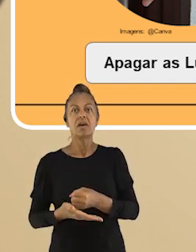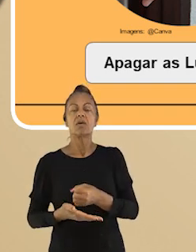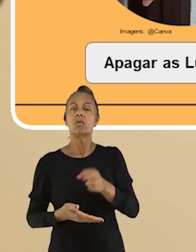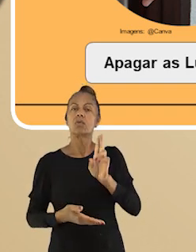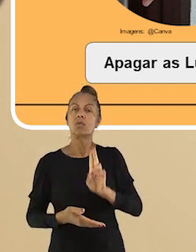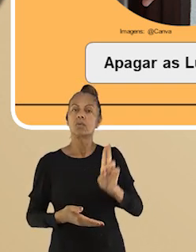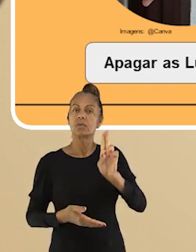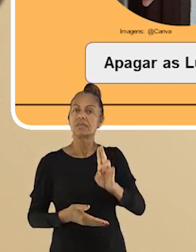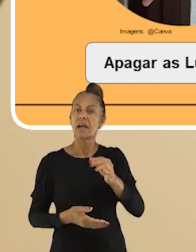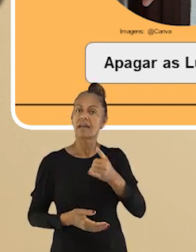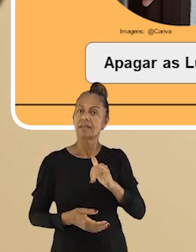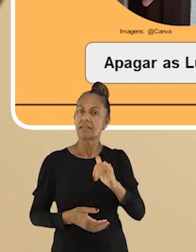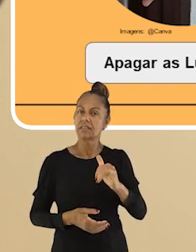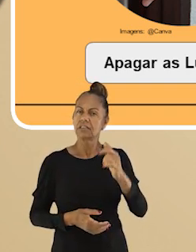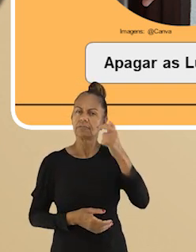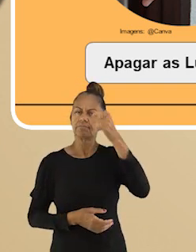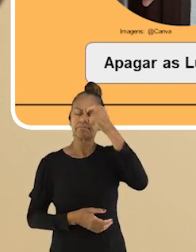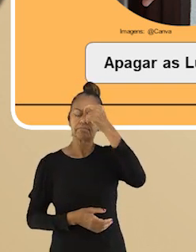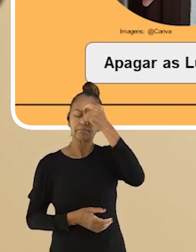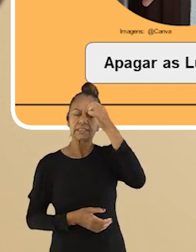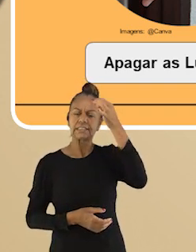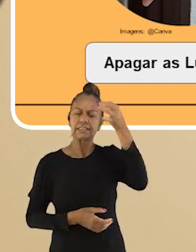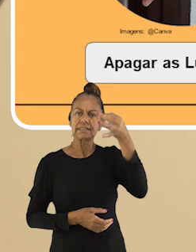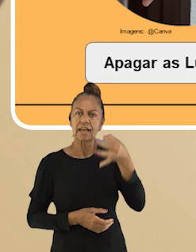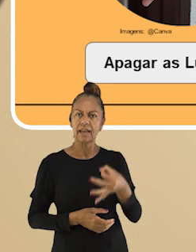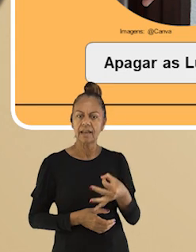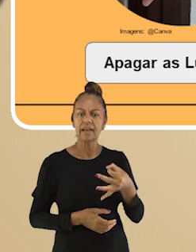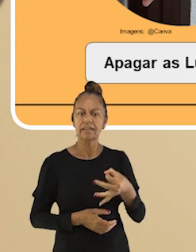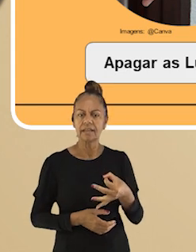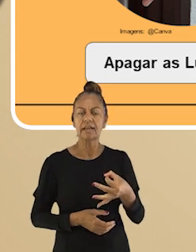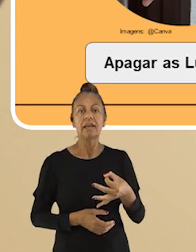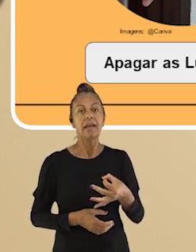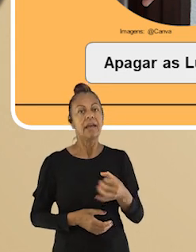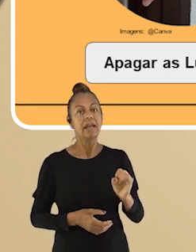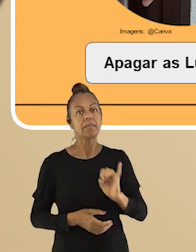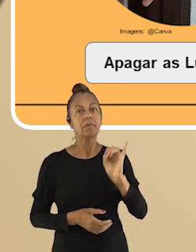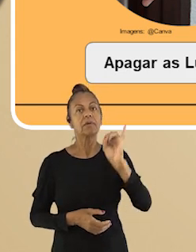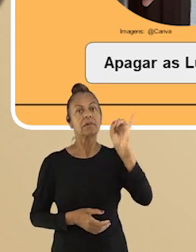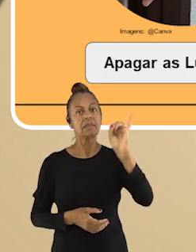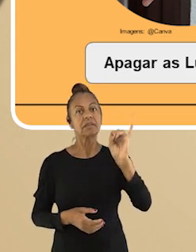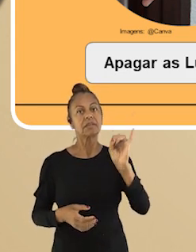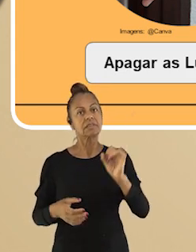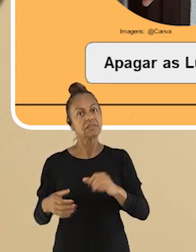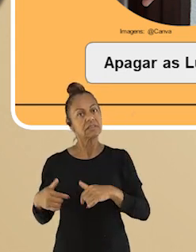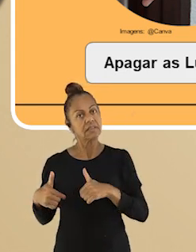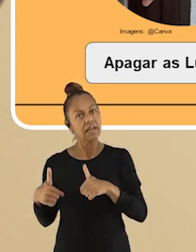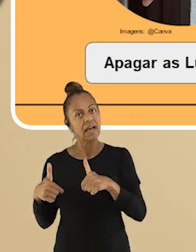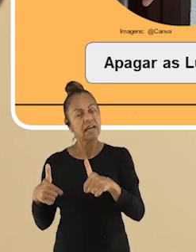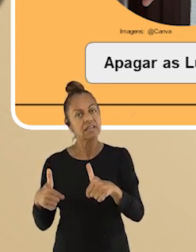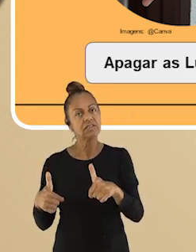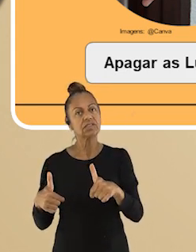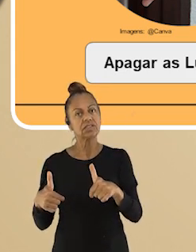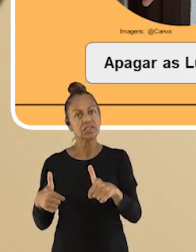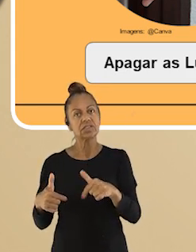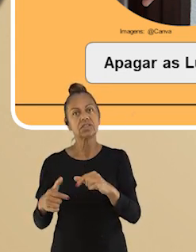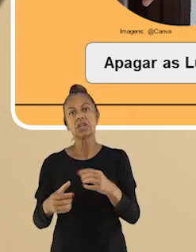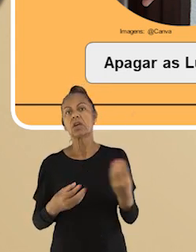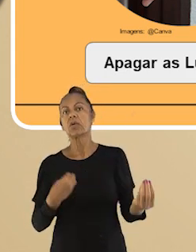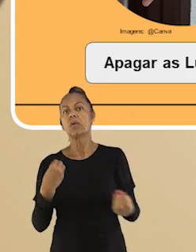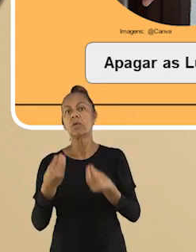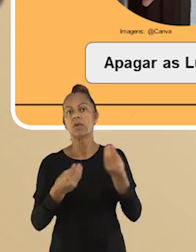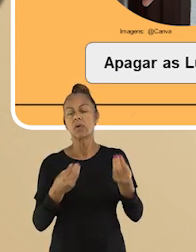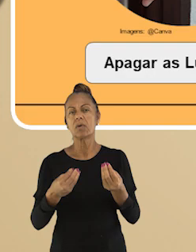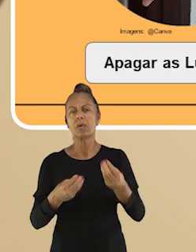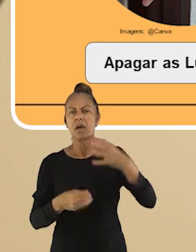desenvolvimento sustentável e consumir energia de forma consciente, é possível adotar algumas atitudes